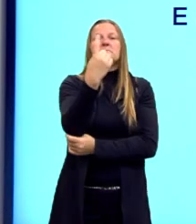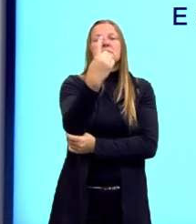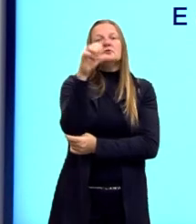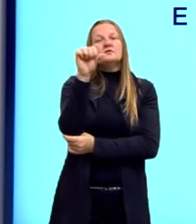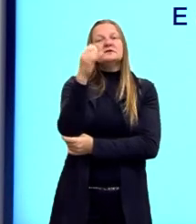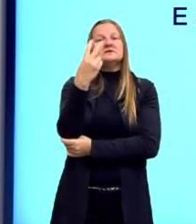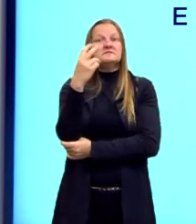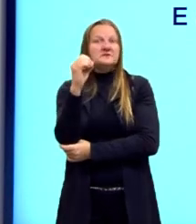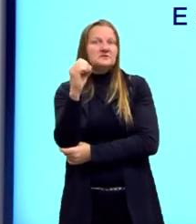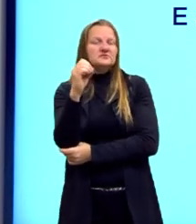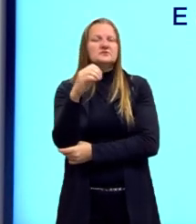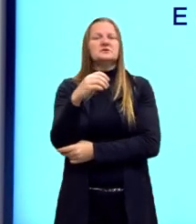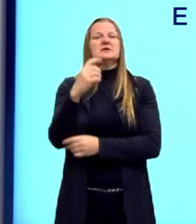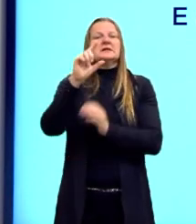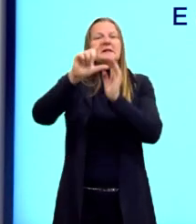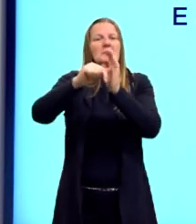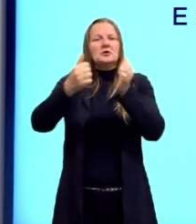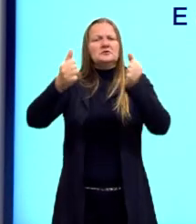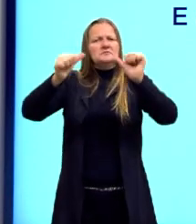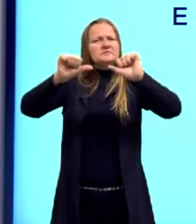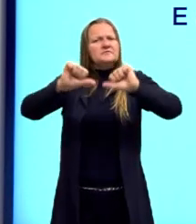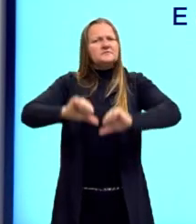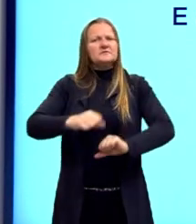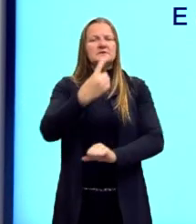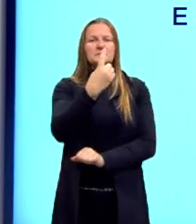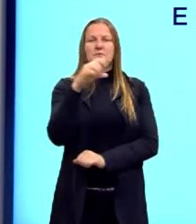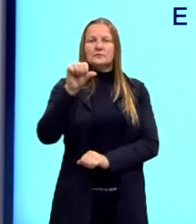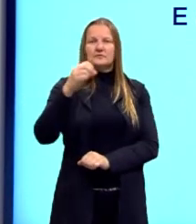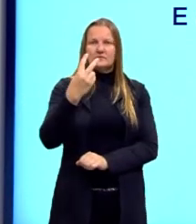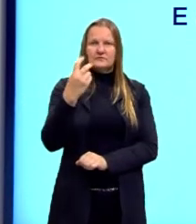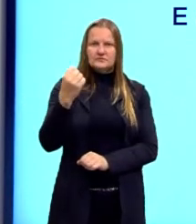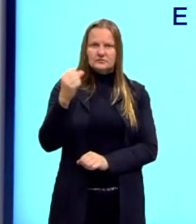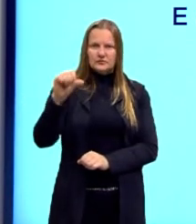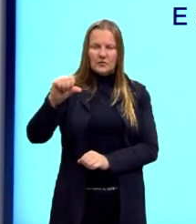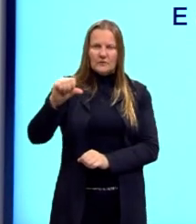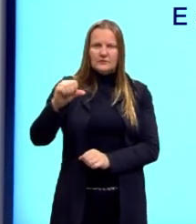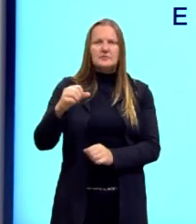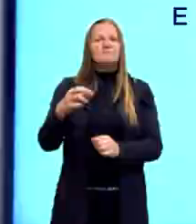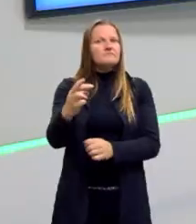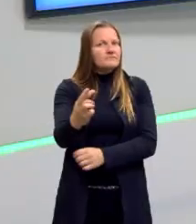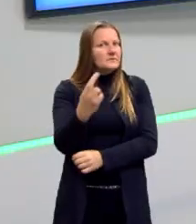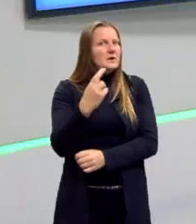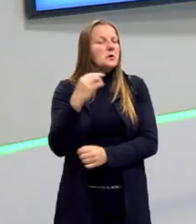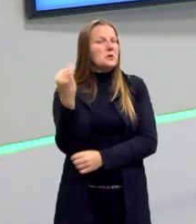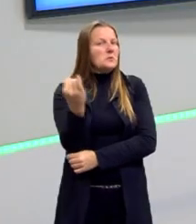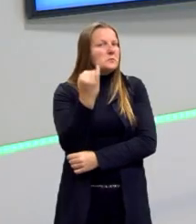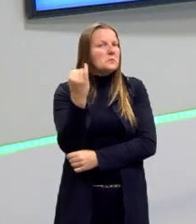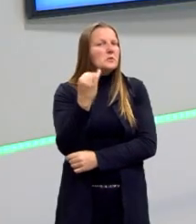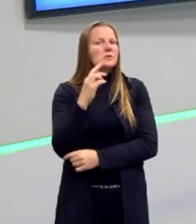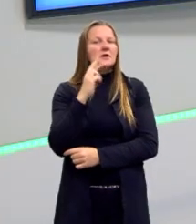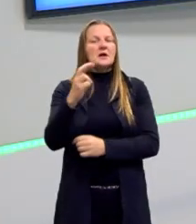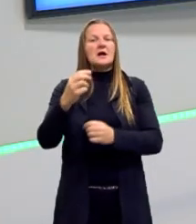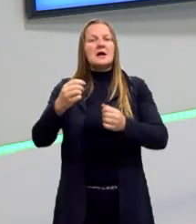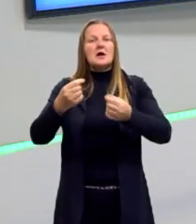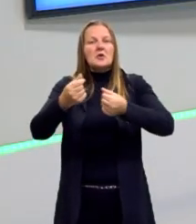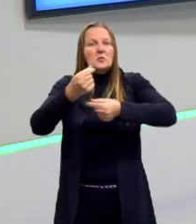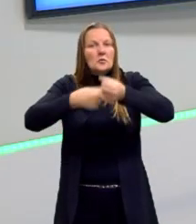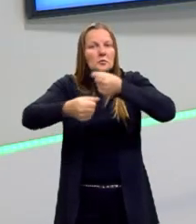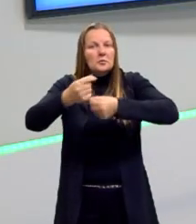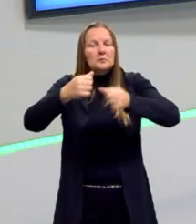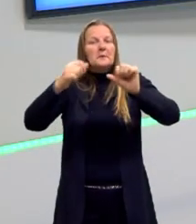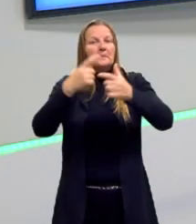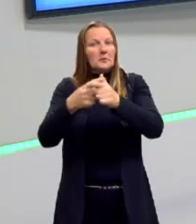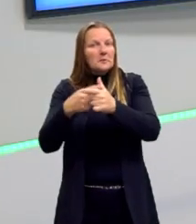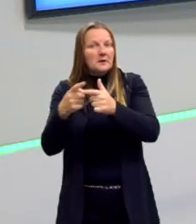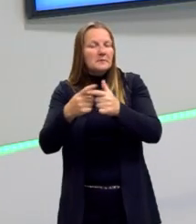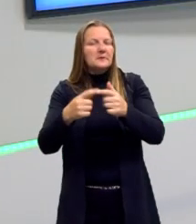depois, com a crise de 29, ele vai ganhar muita importância como uma resposta possível à crise econômica. E aqui